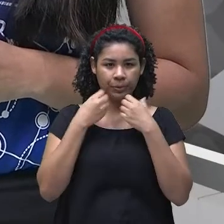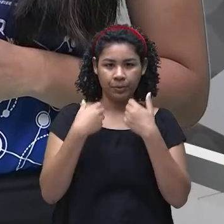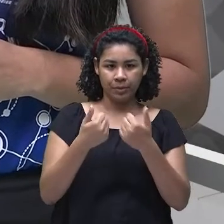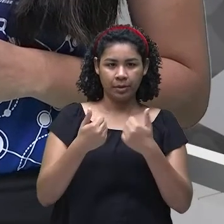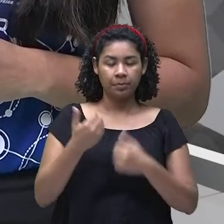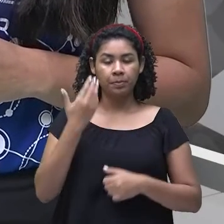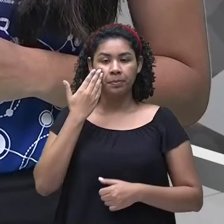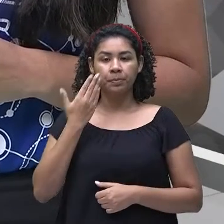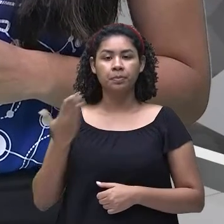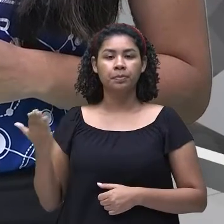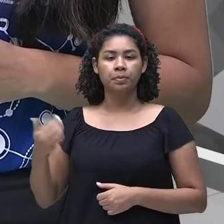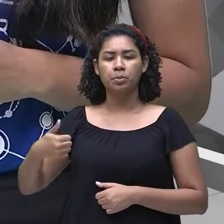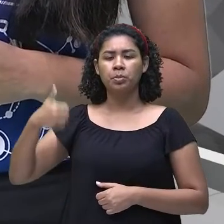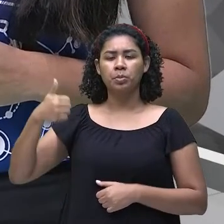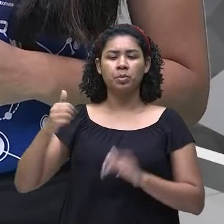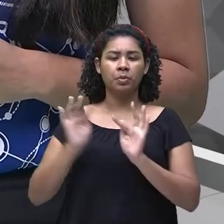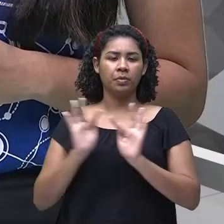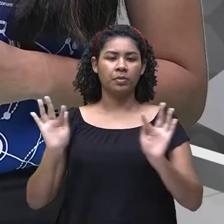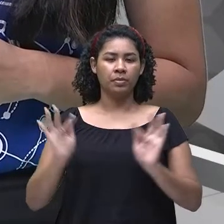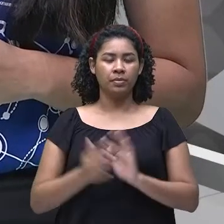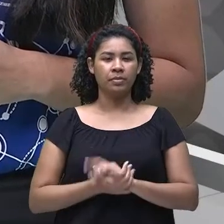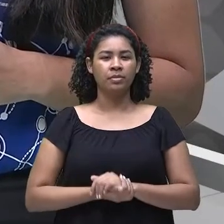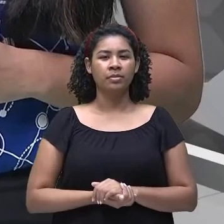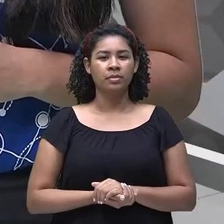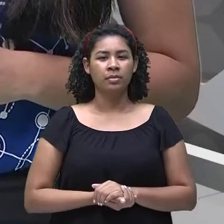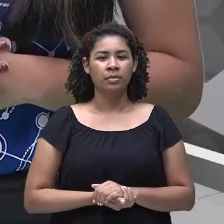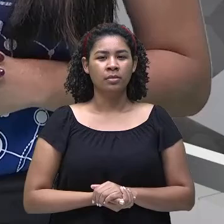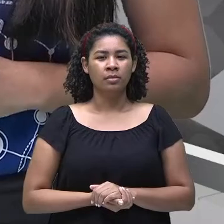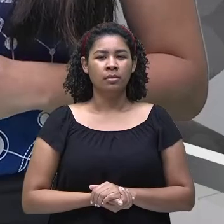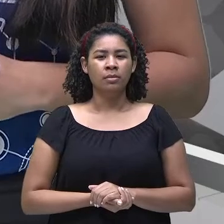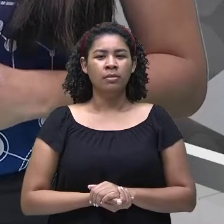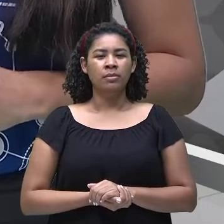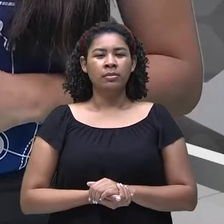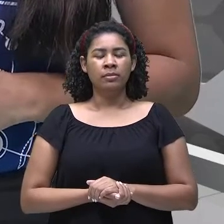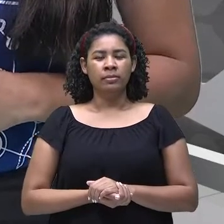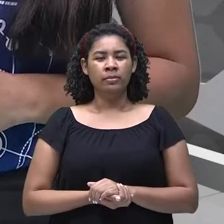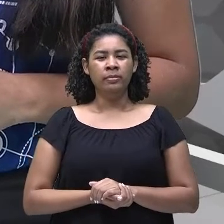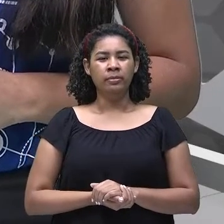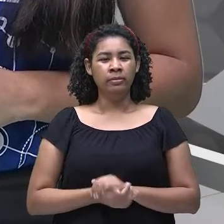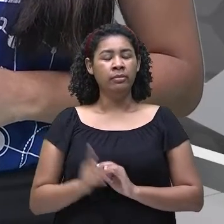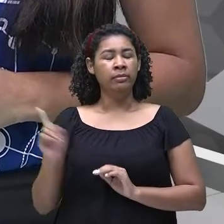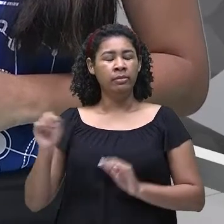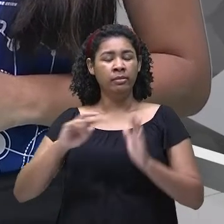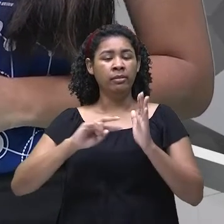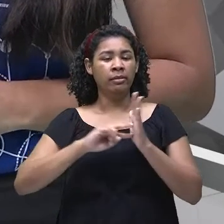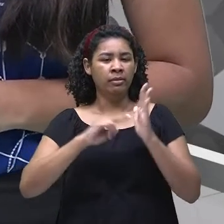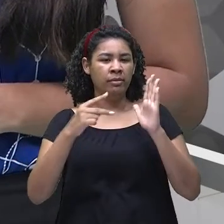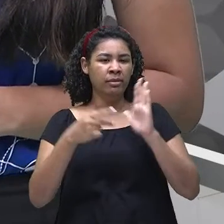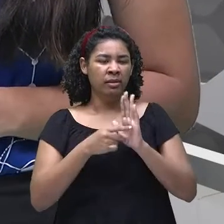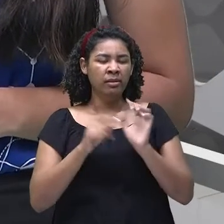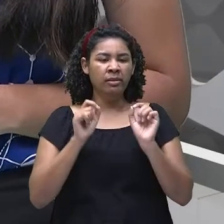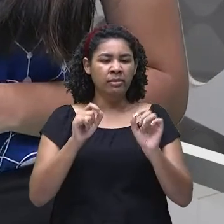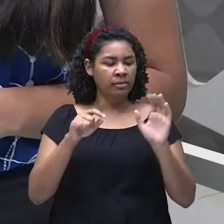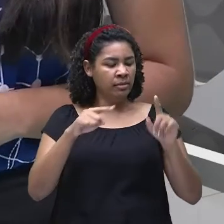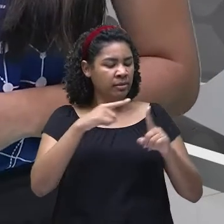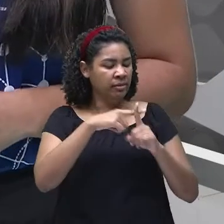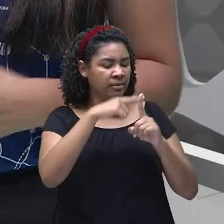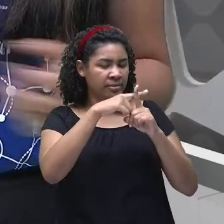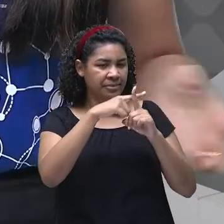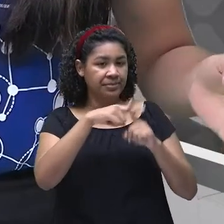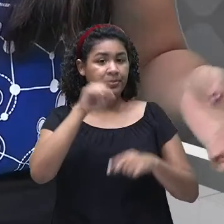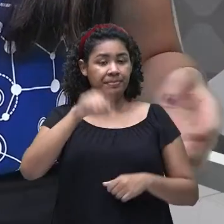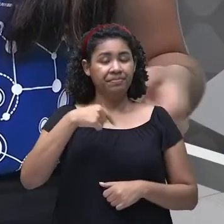I can dance. I can dance. Essa frase está na forma afirmativa. Você tá dizendo,